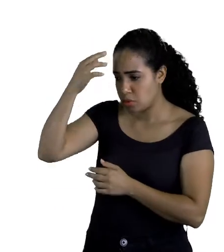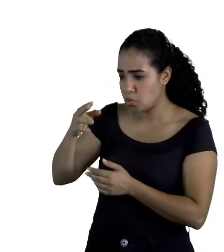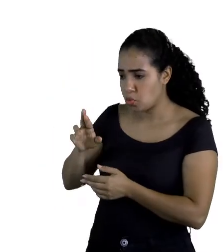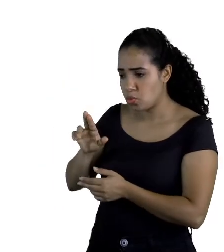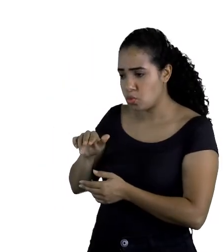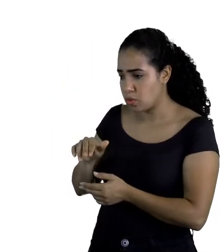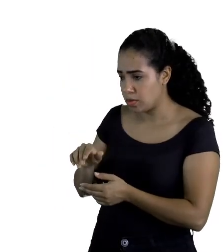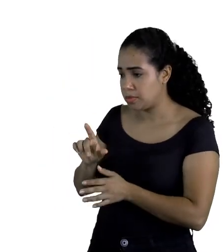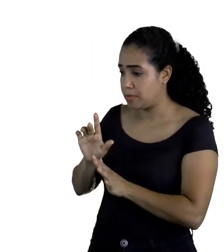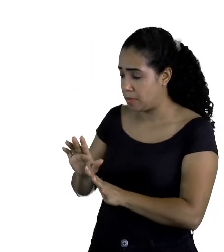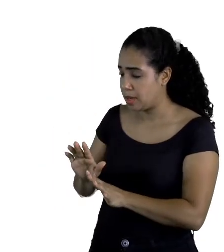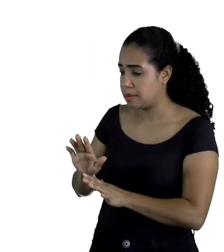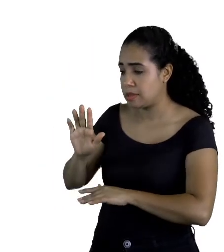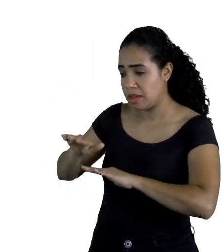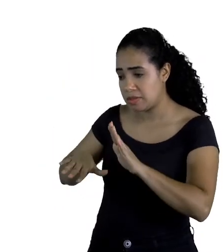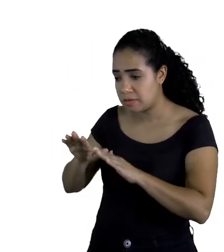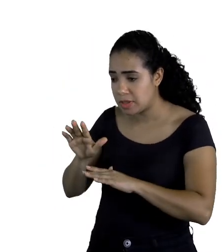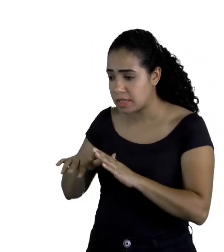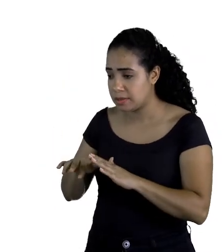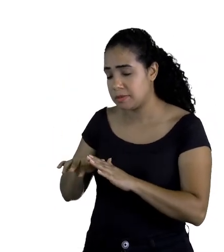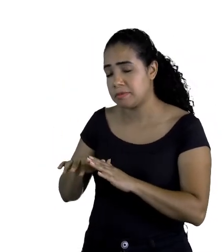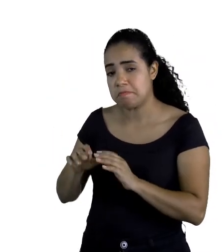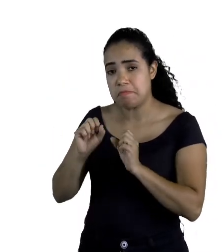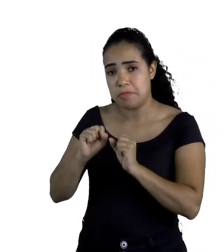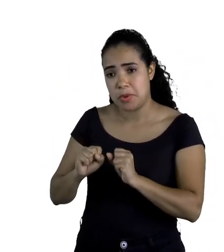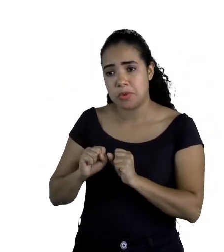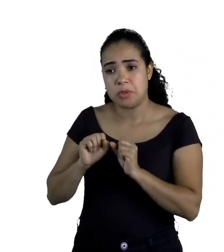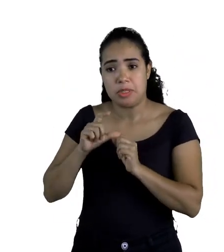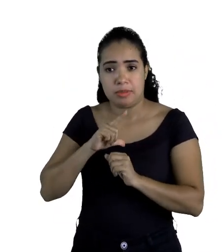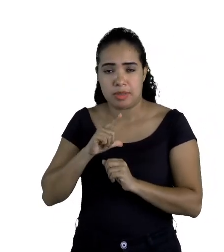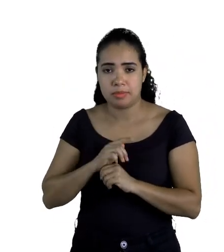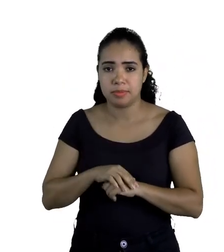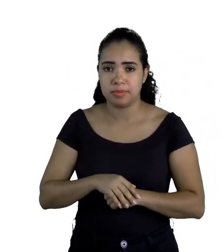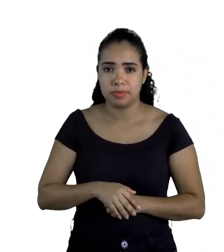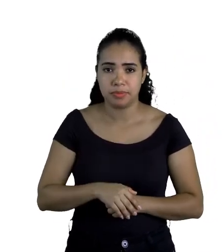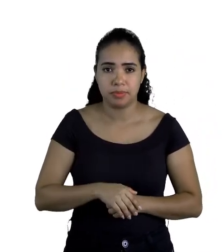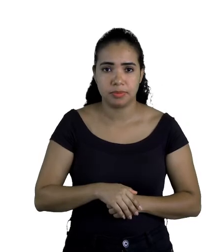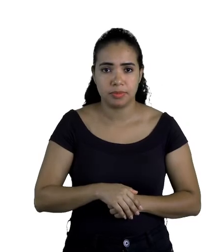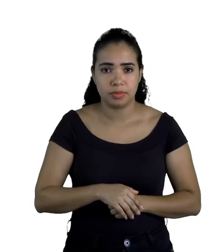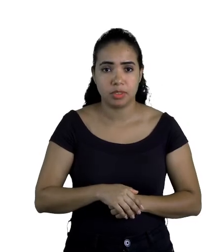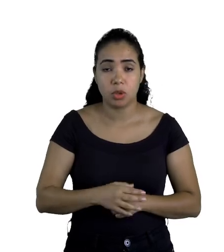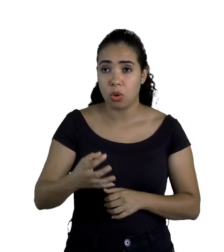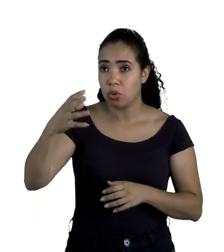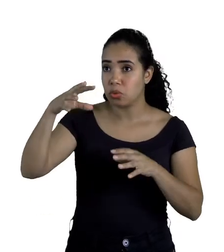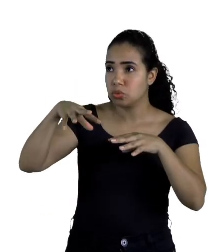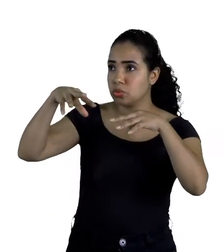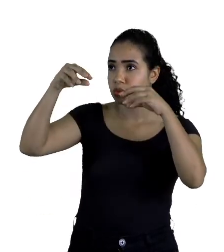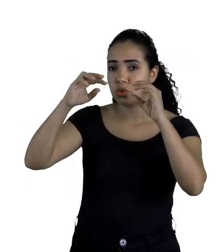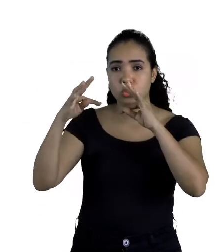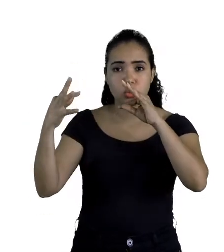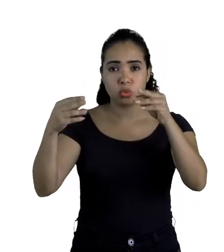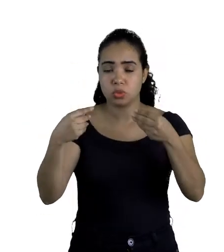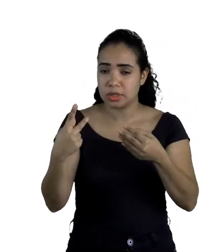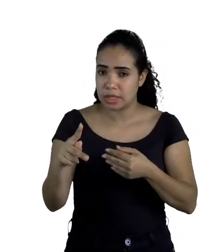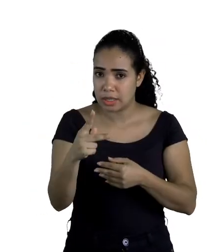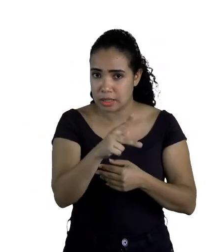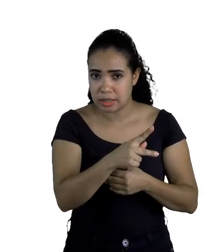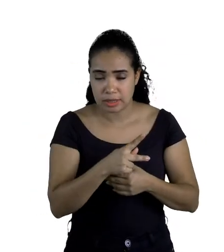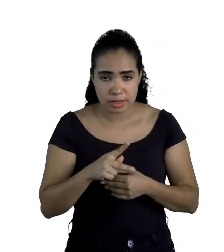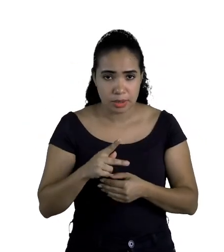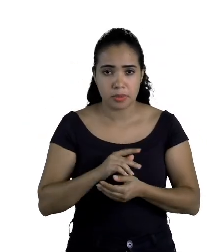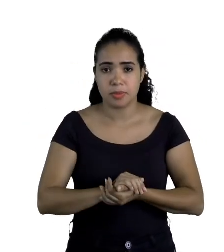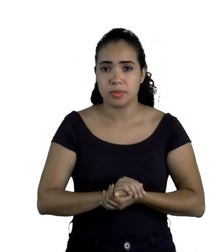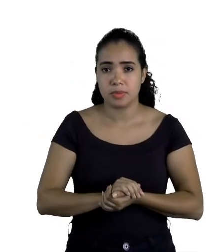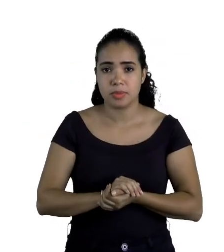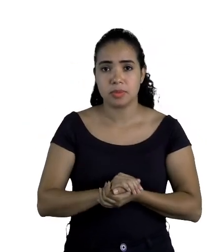atrás, muitas vezes mais do que se pode se tem. Todo este reinado lhe pertence. Encaminhando